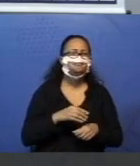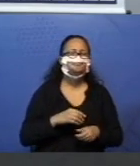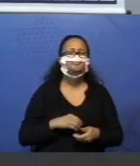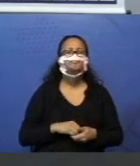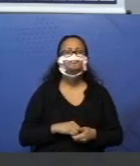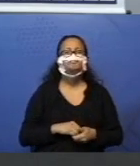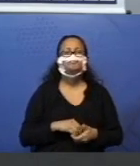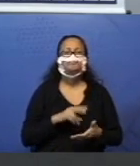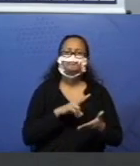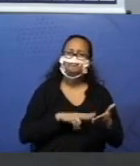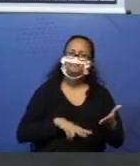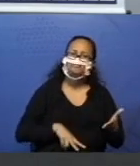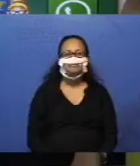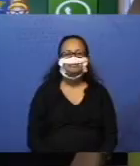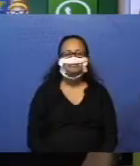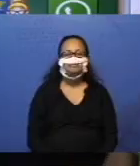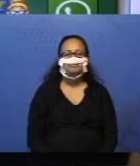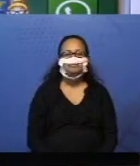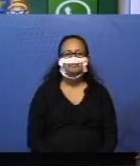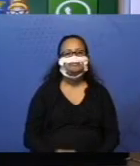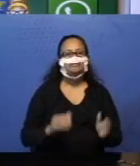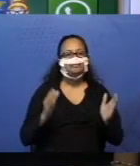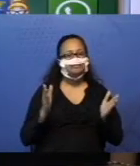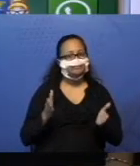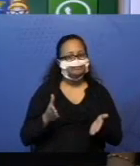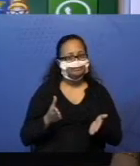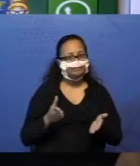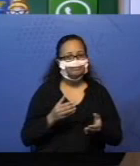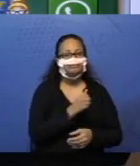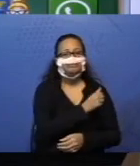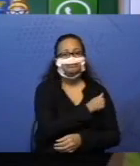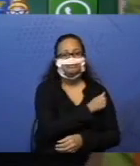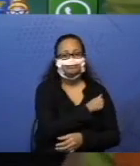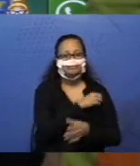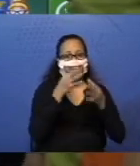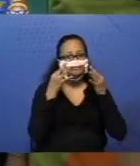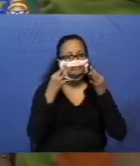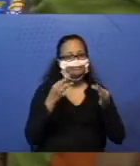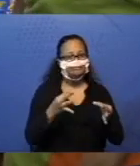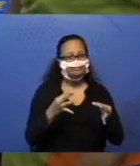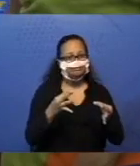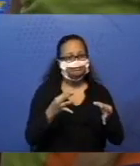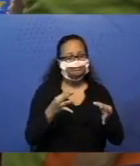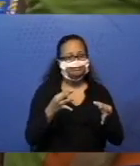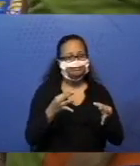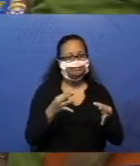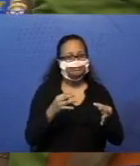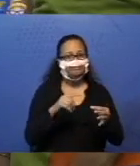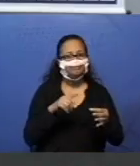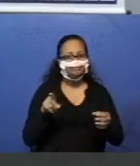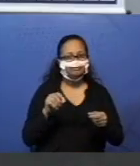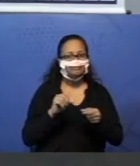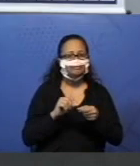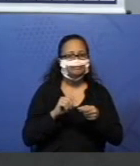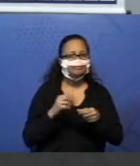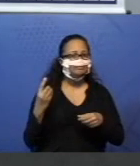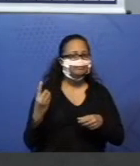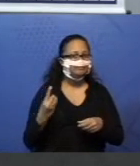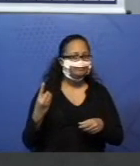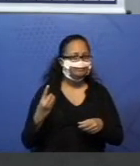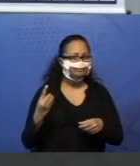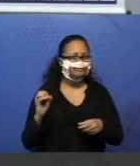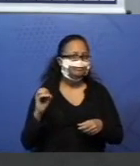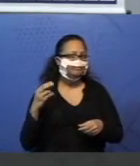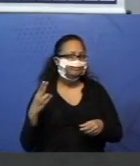uma lida com calma. Joia? Agora, pessoal, presta atenção que é aquela parte de fazer sozinhos ou